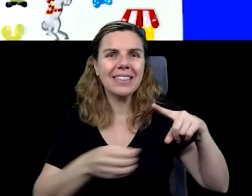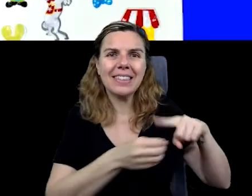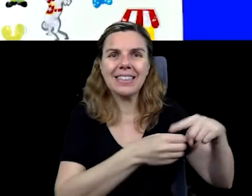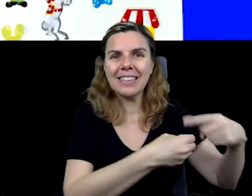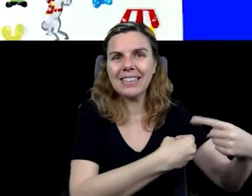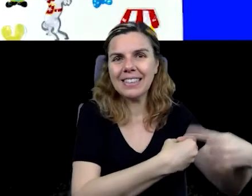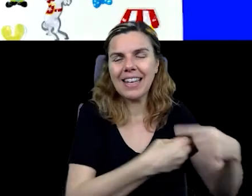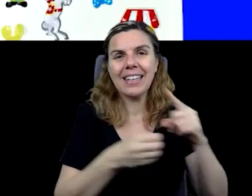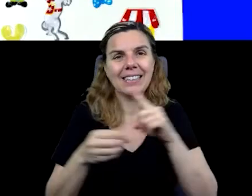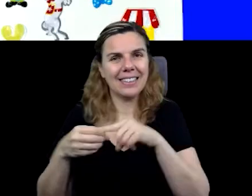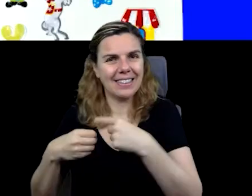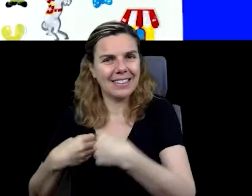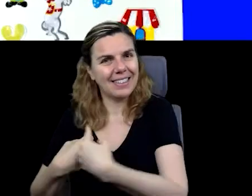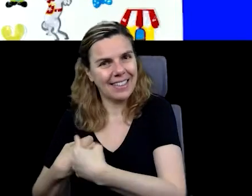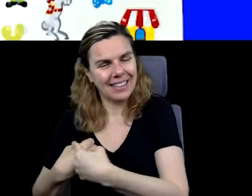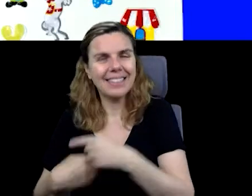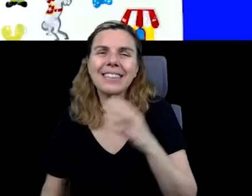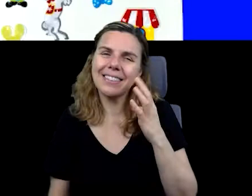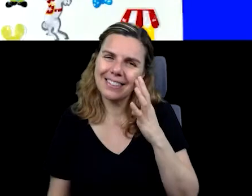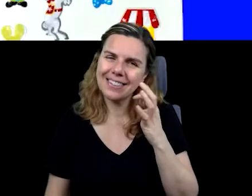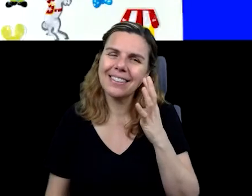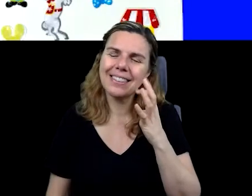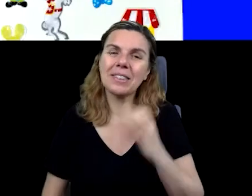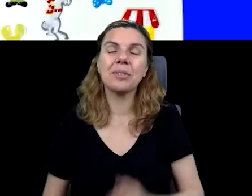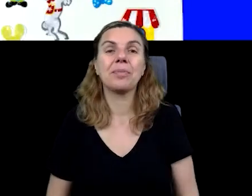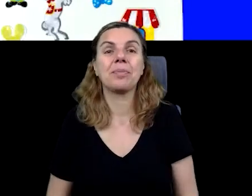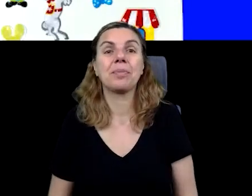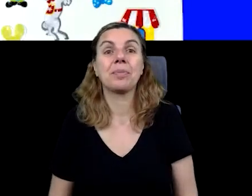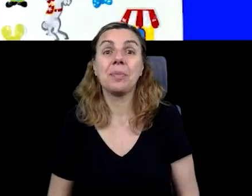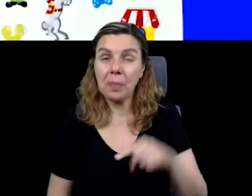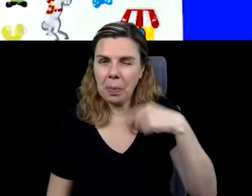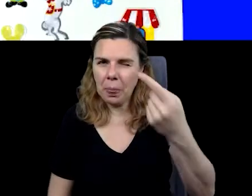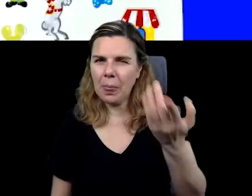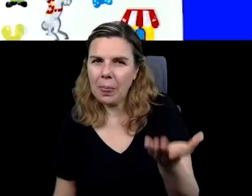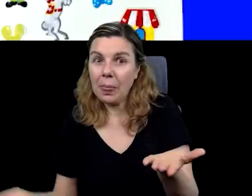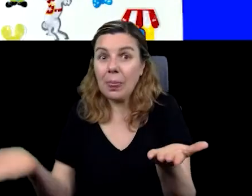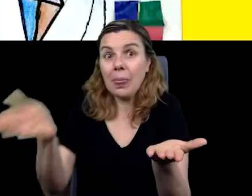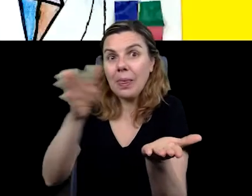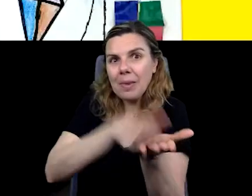Que bacana, né? Vamos para a próxima página?